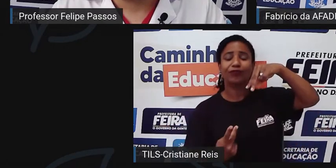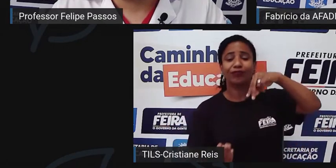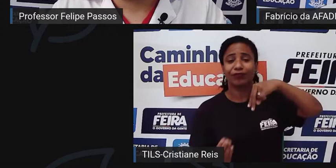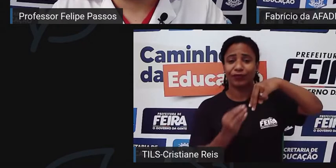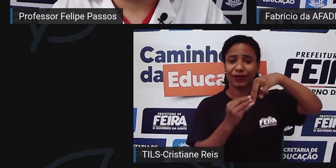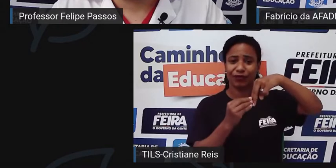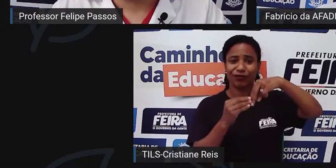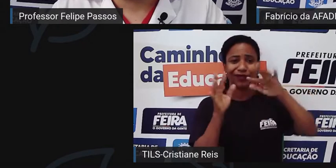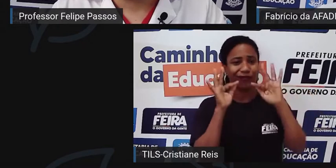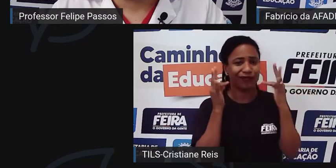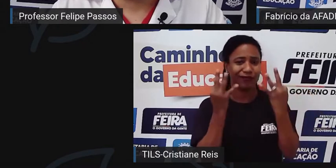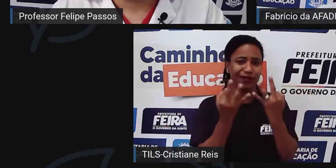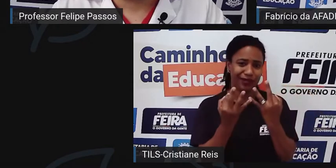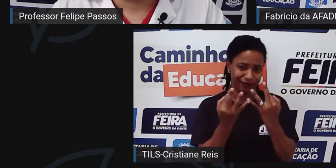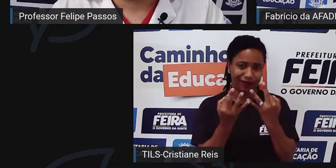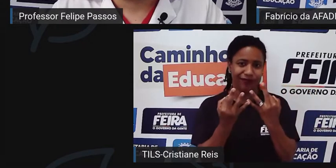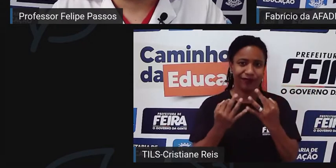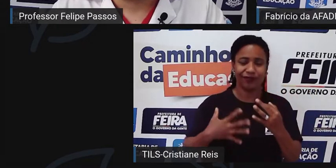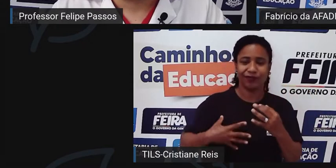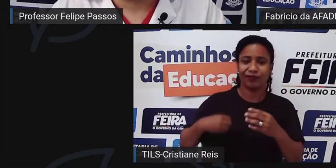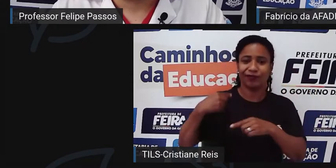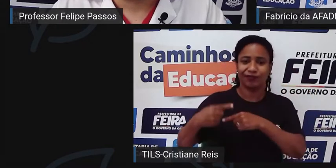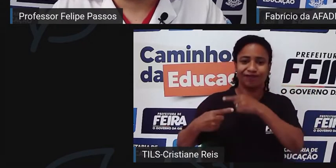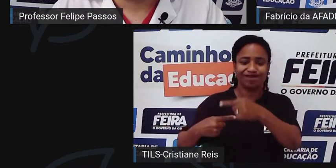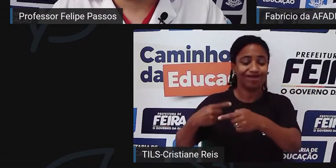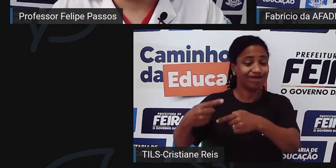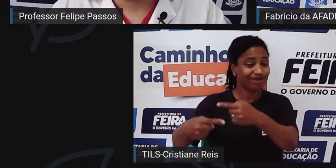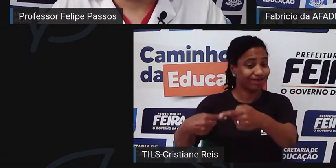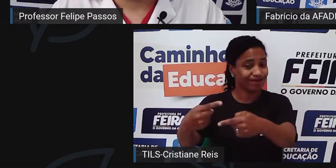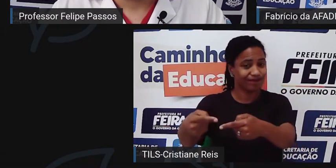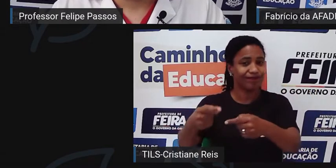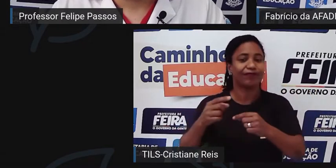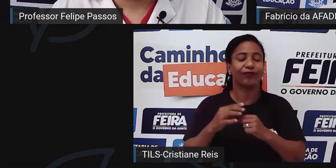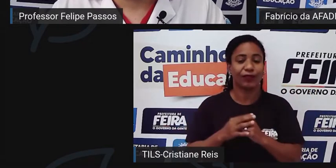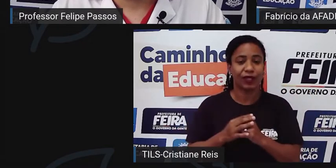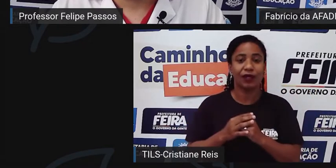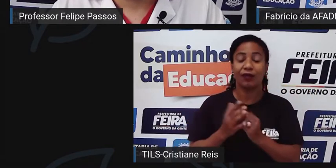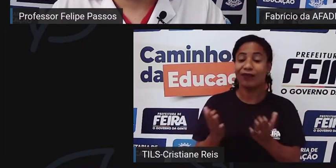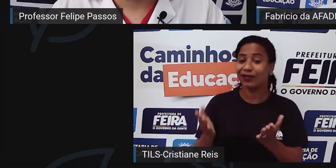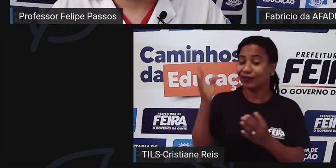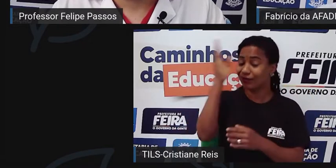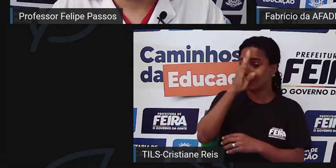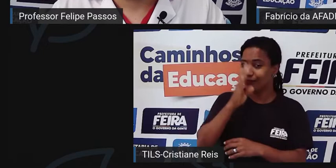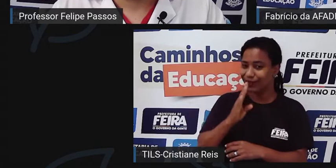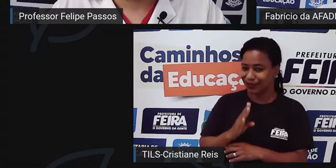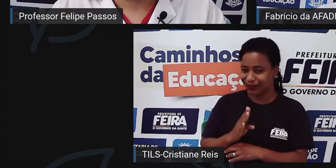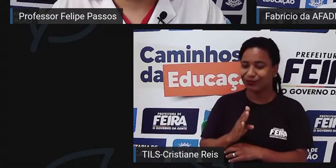daquela família. Como o nosso país é um país que teve muita